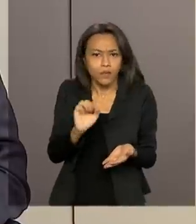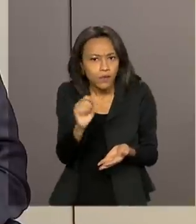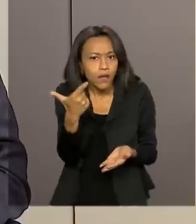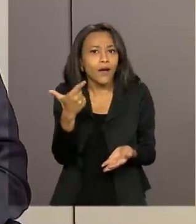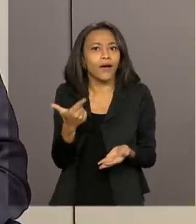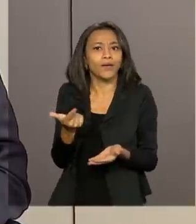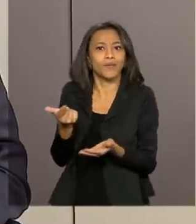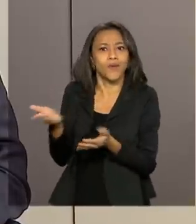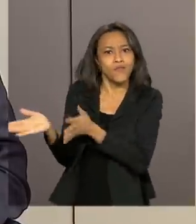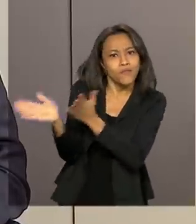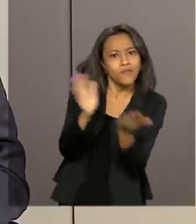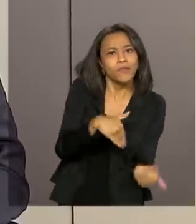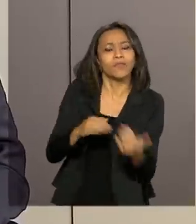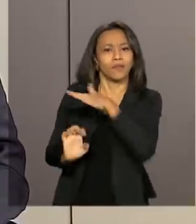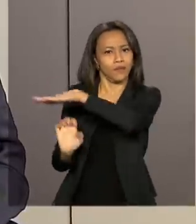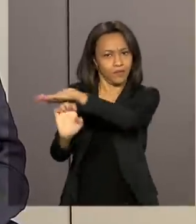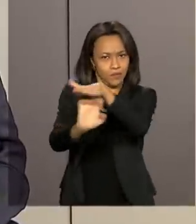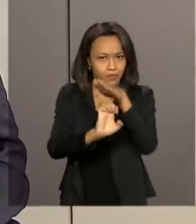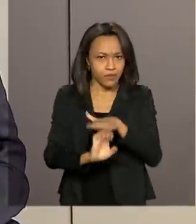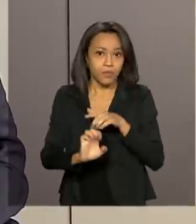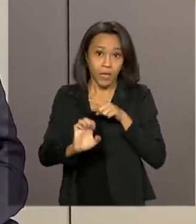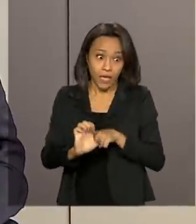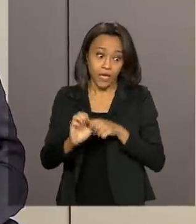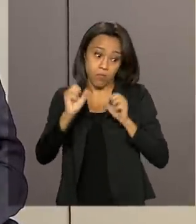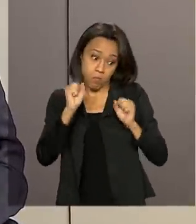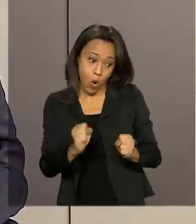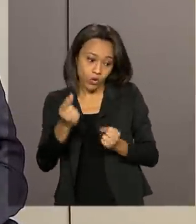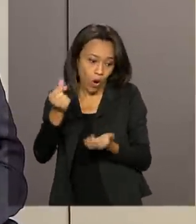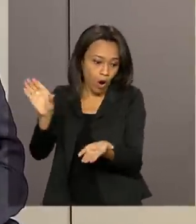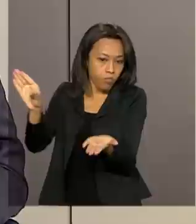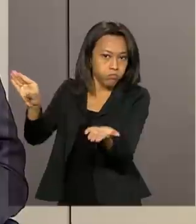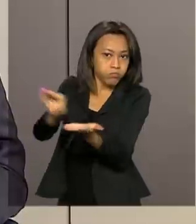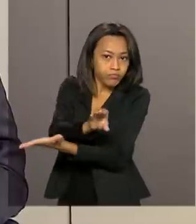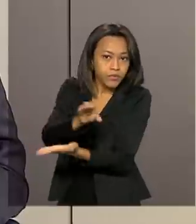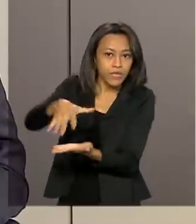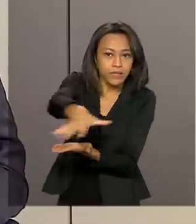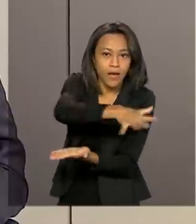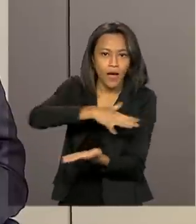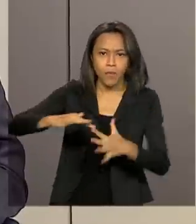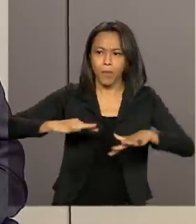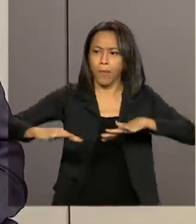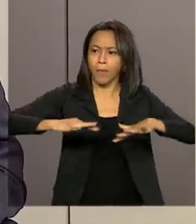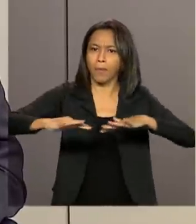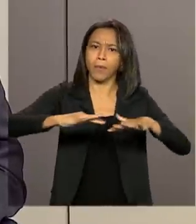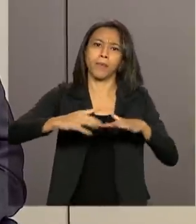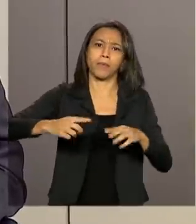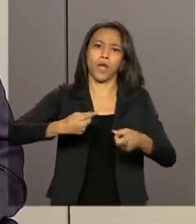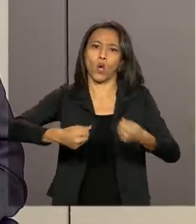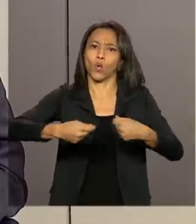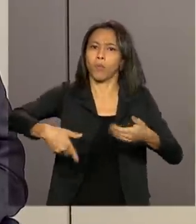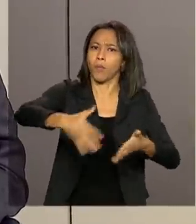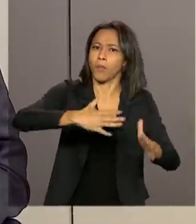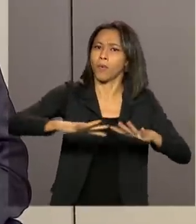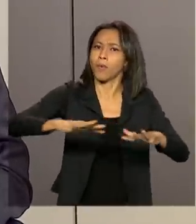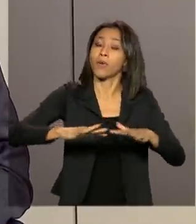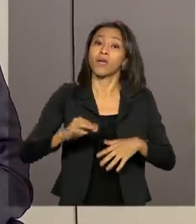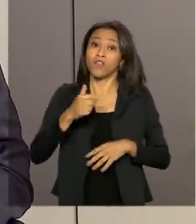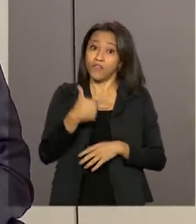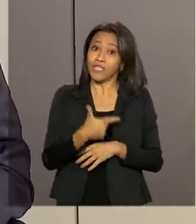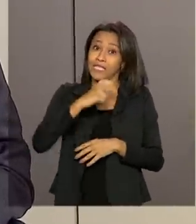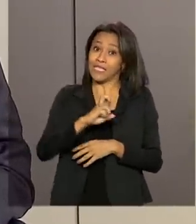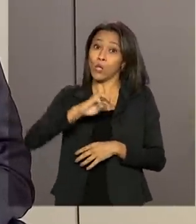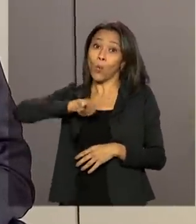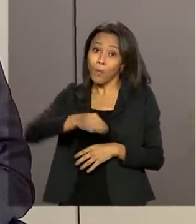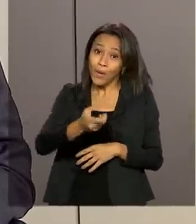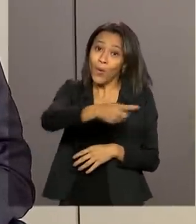financiamento do setor privado para que ele invista nessas atividades e, consequentemente, aqueles 25 milhões